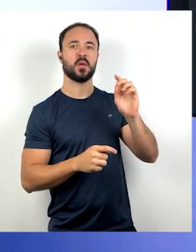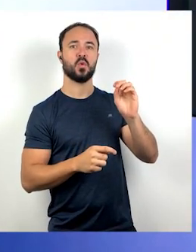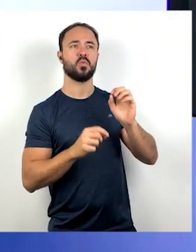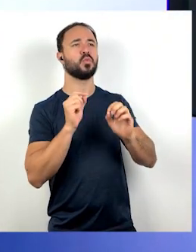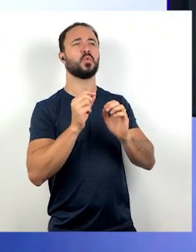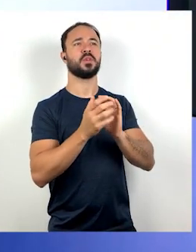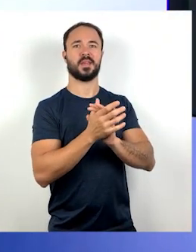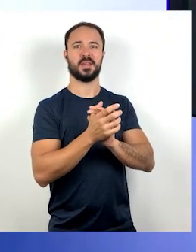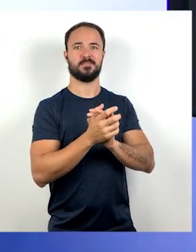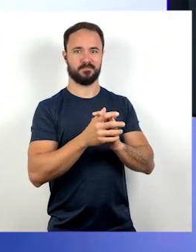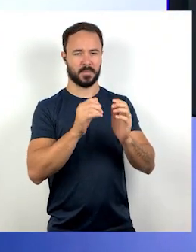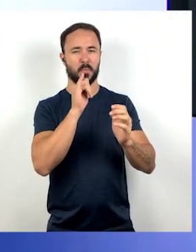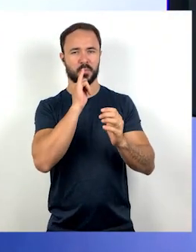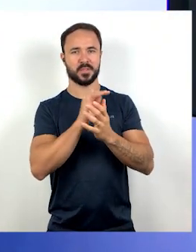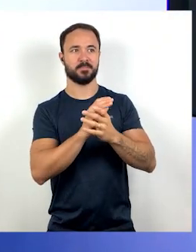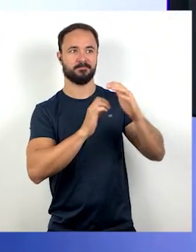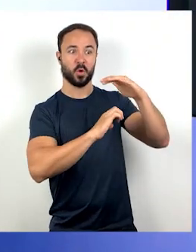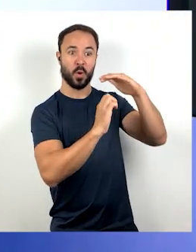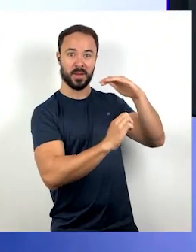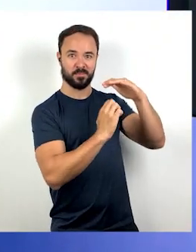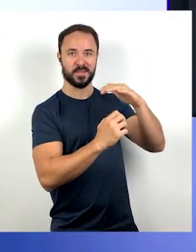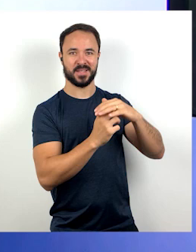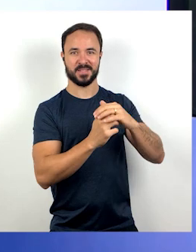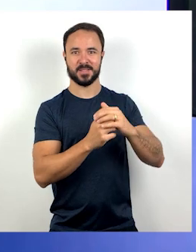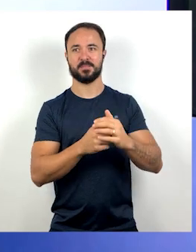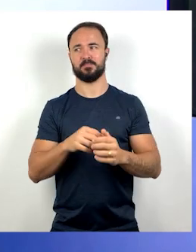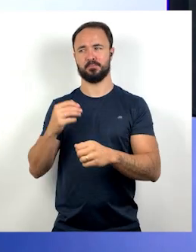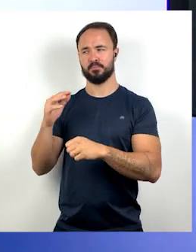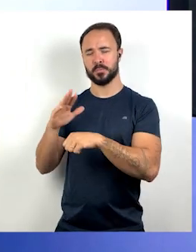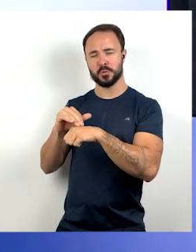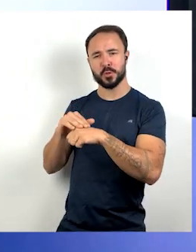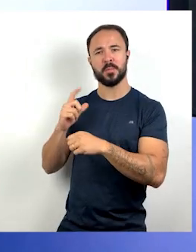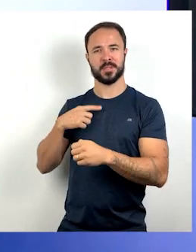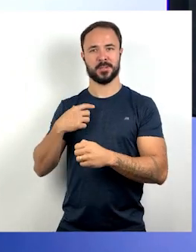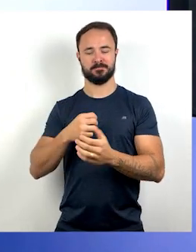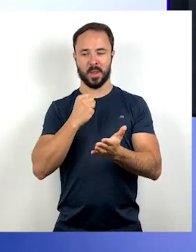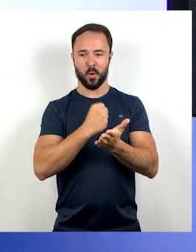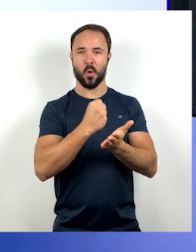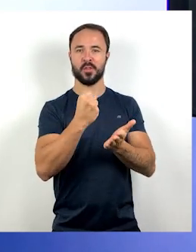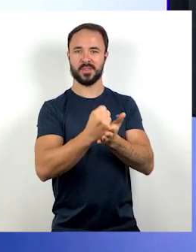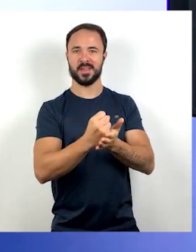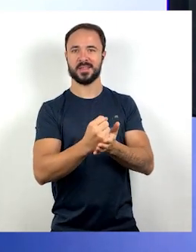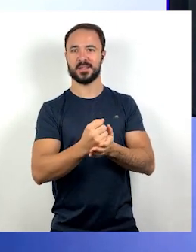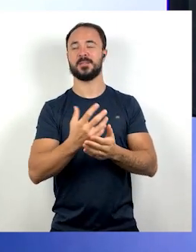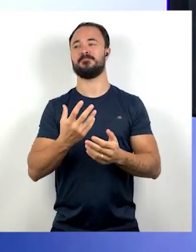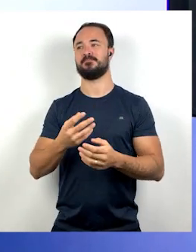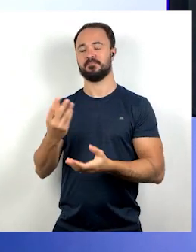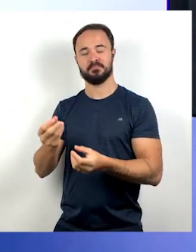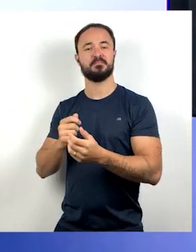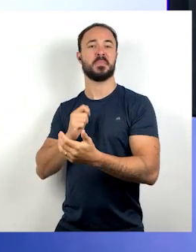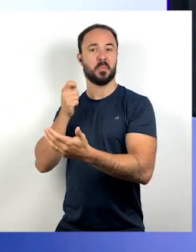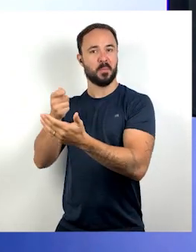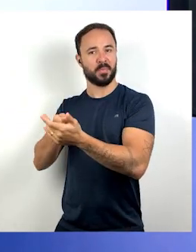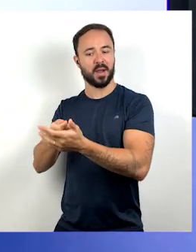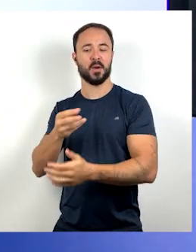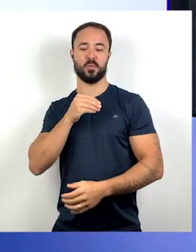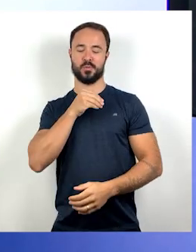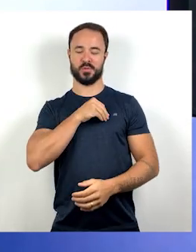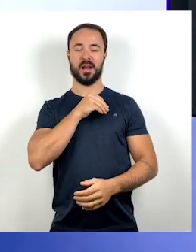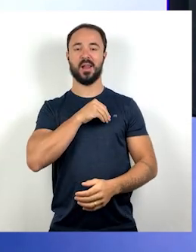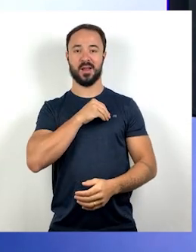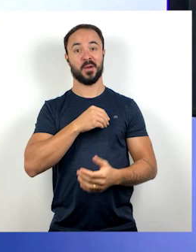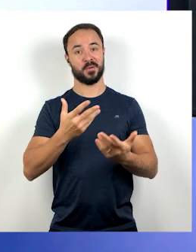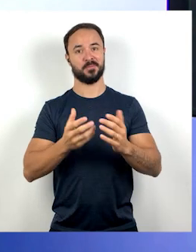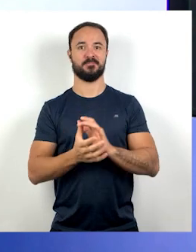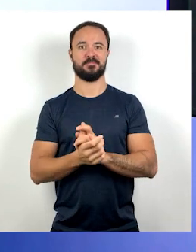desenvolver o meu trabalho, né? Em troca de que? De salário. Esse trabalho, ele pode ser formal